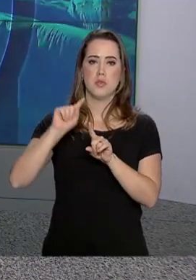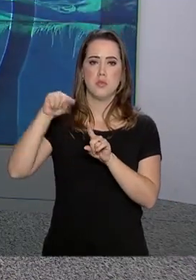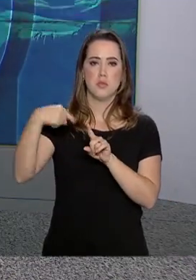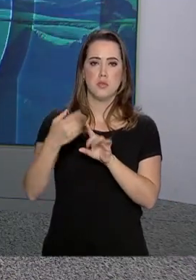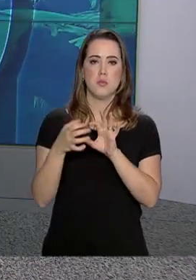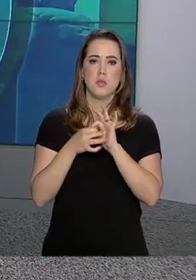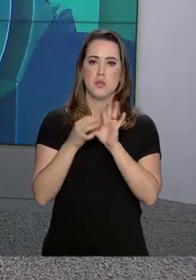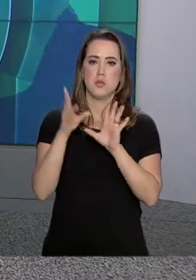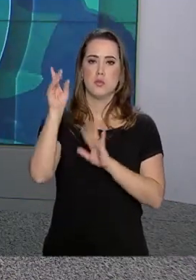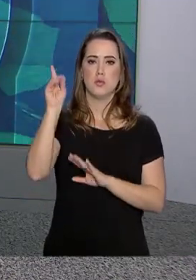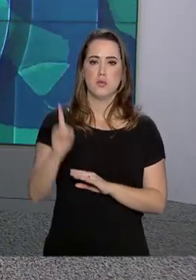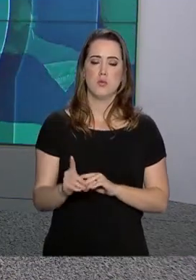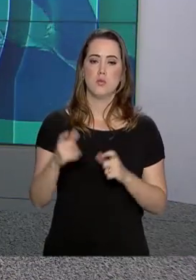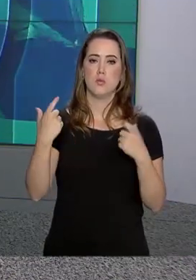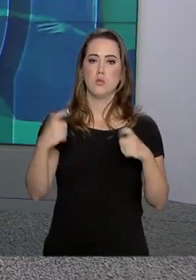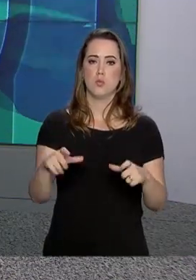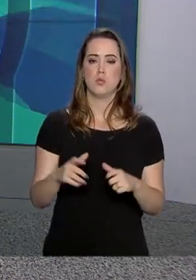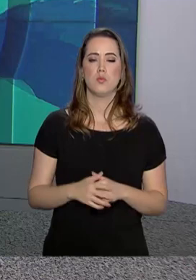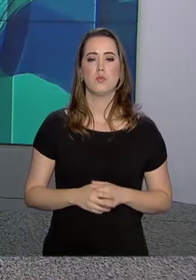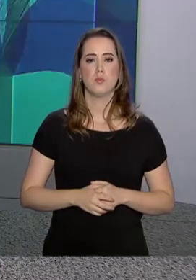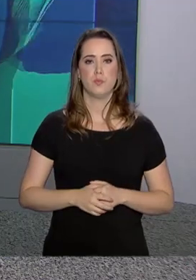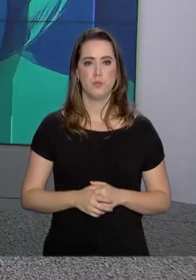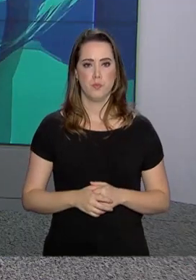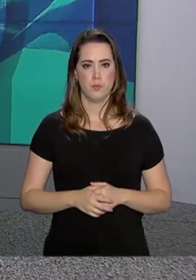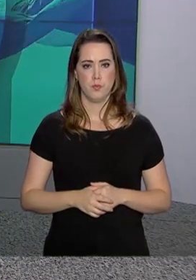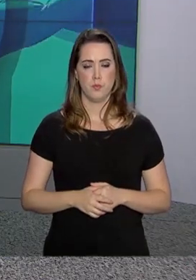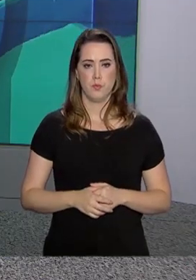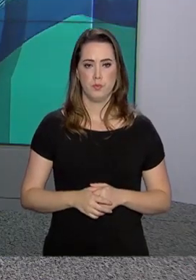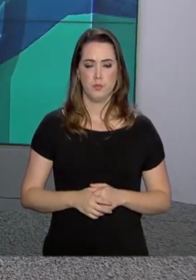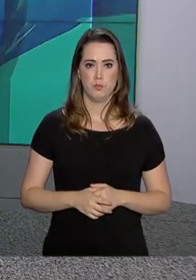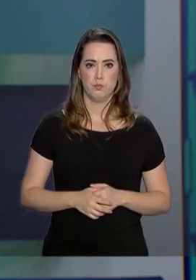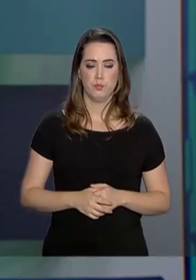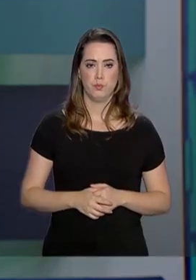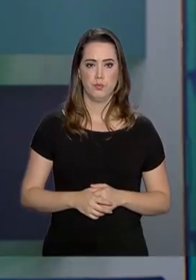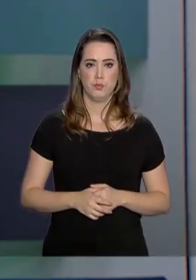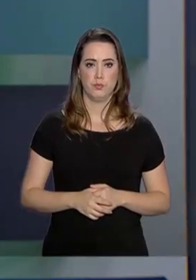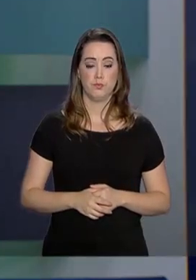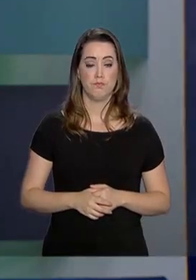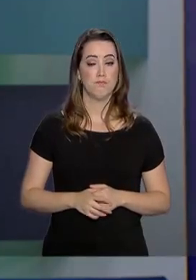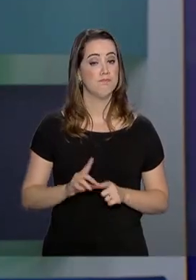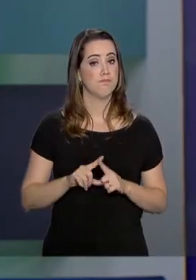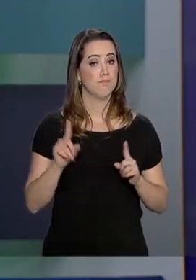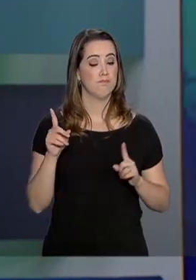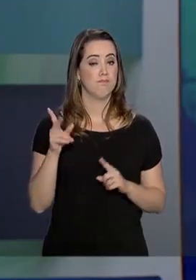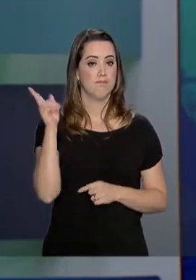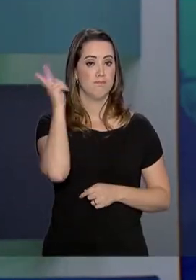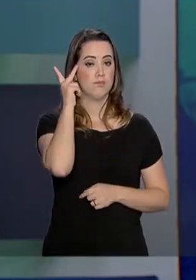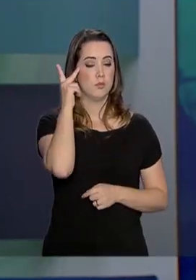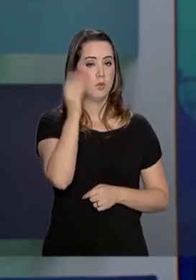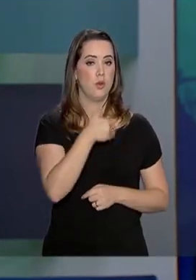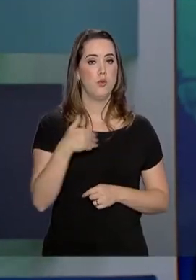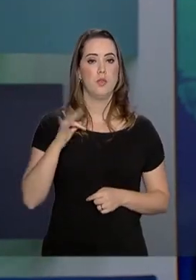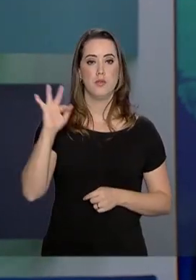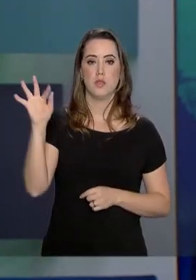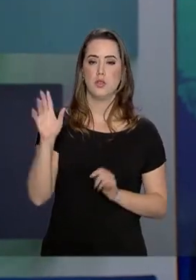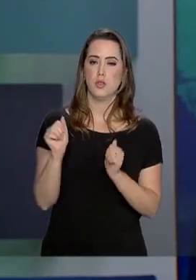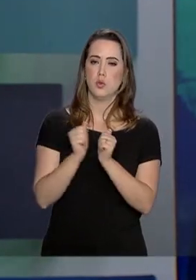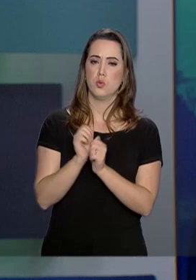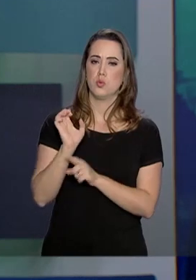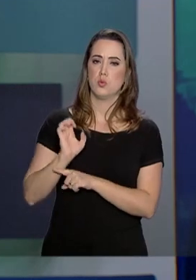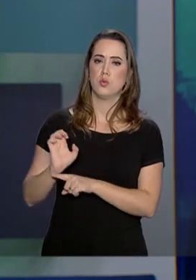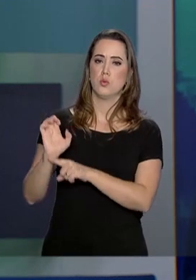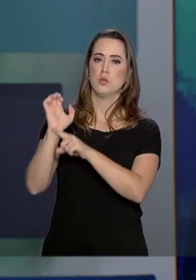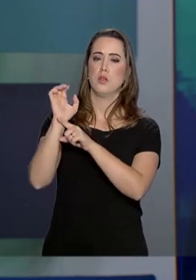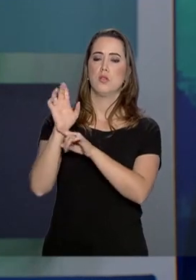após a autorização do diretor do estabelecimento penal. Já em São Paulo, o governo federal e o governo